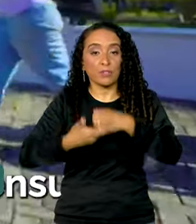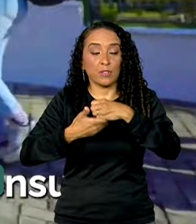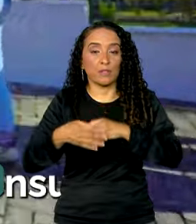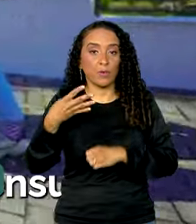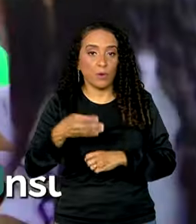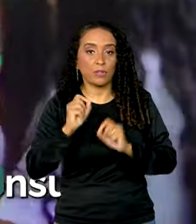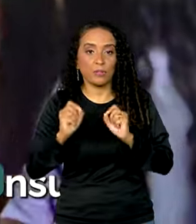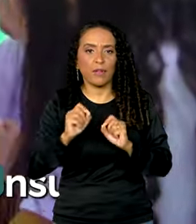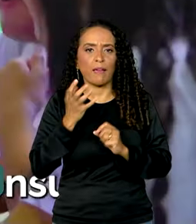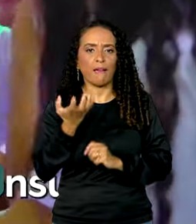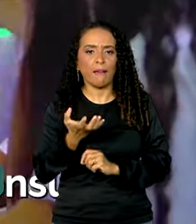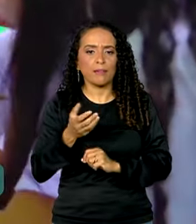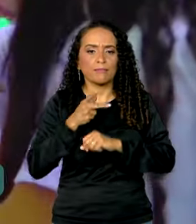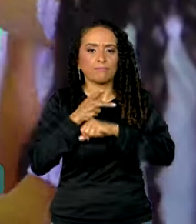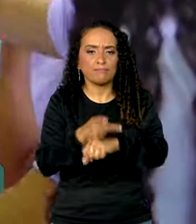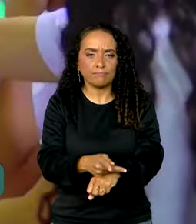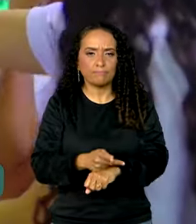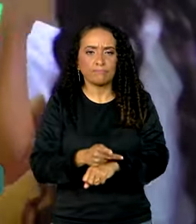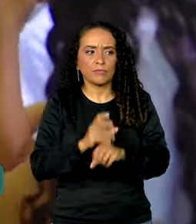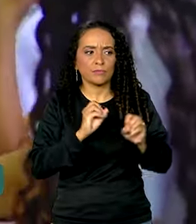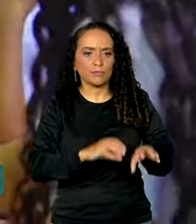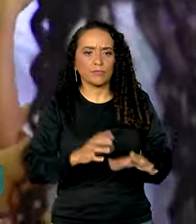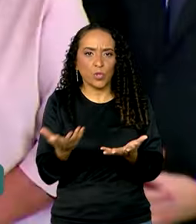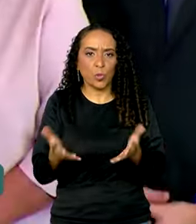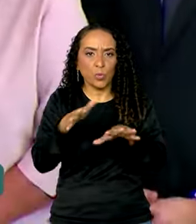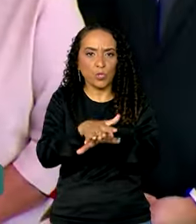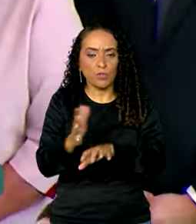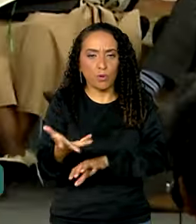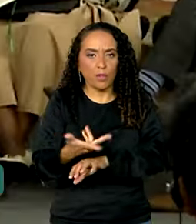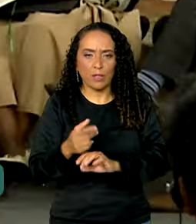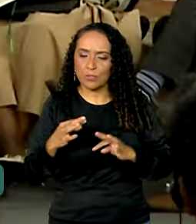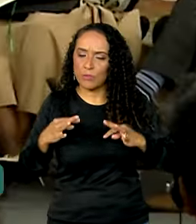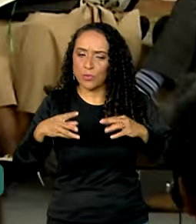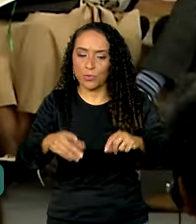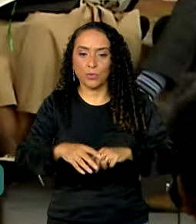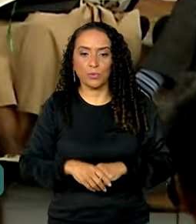que busca garantir educação inclusiva e de qualidade para todos.